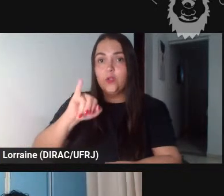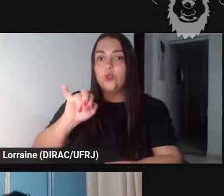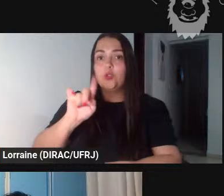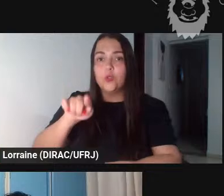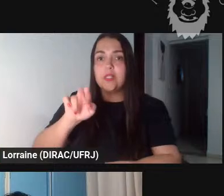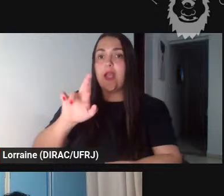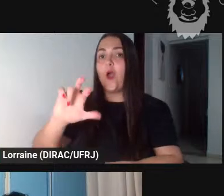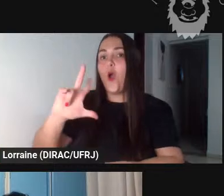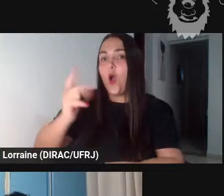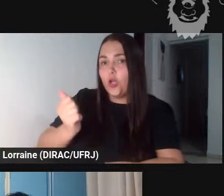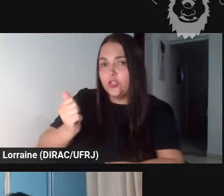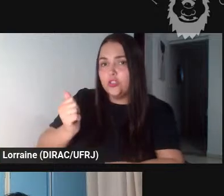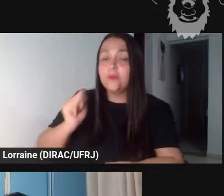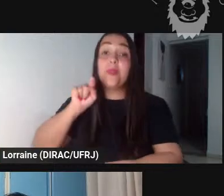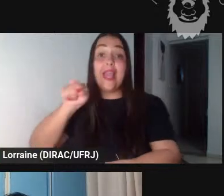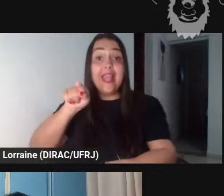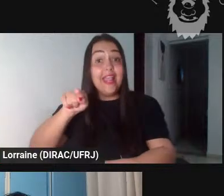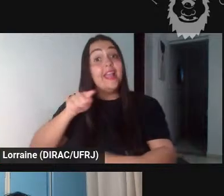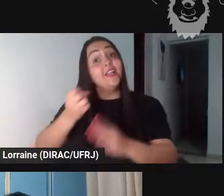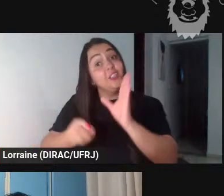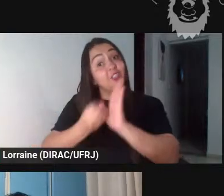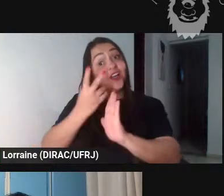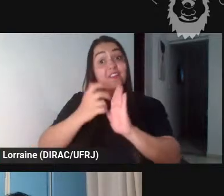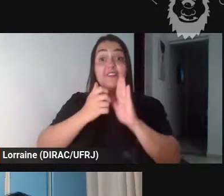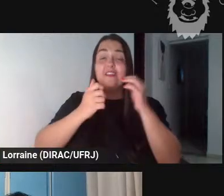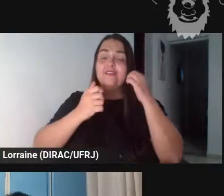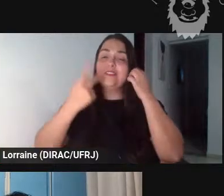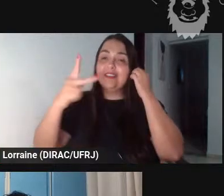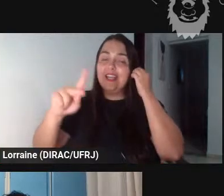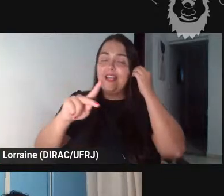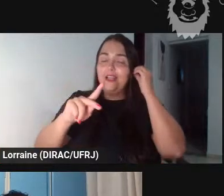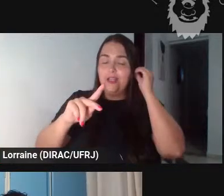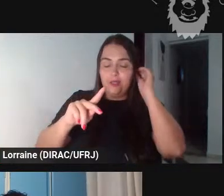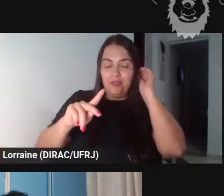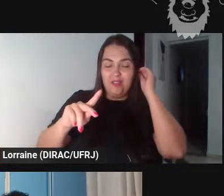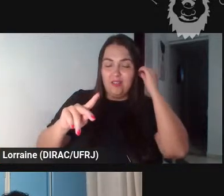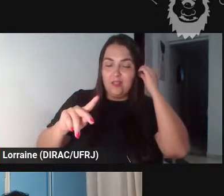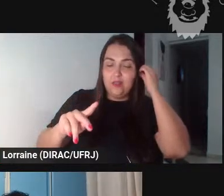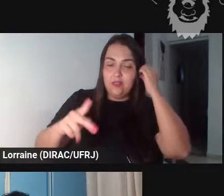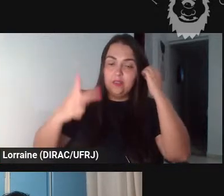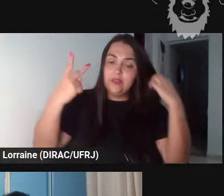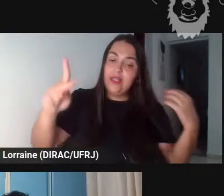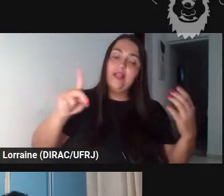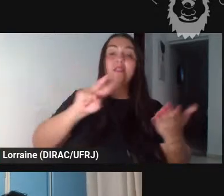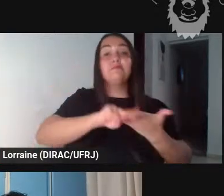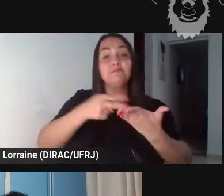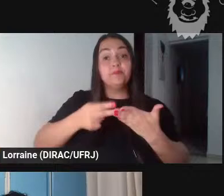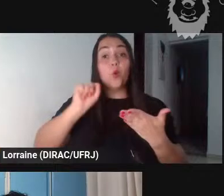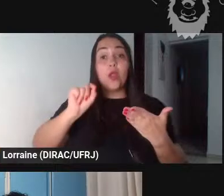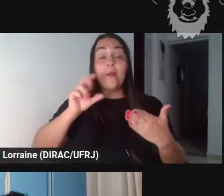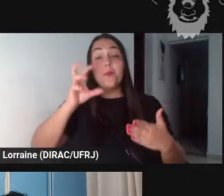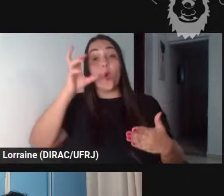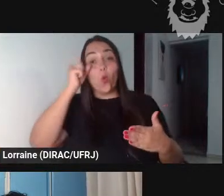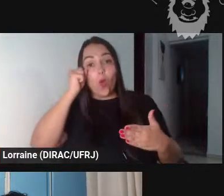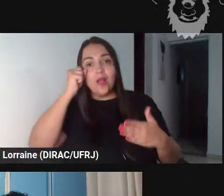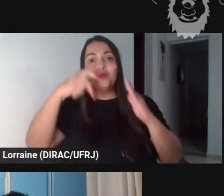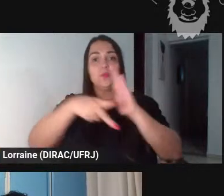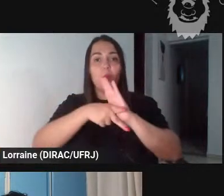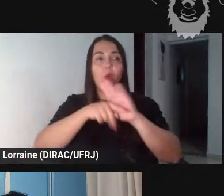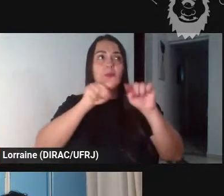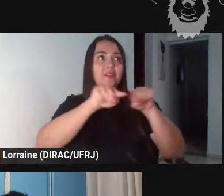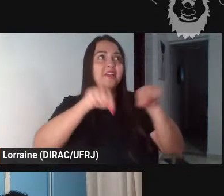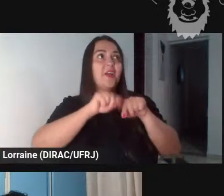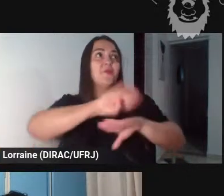da fábula da montanha e o rato né que ele intitulou o parto da montanha agora olha que interessante